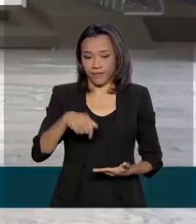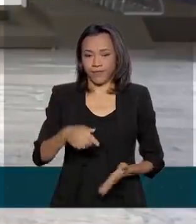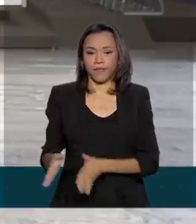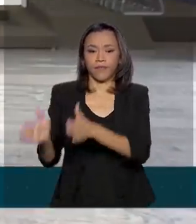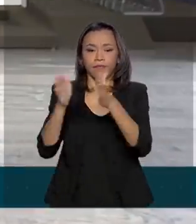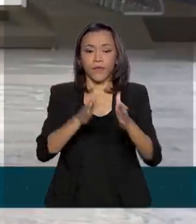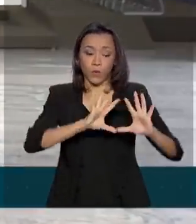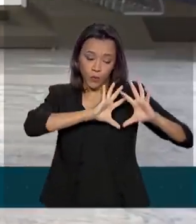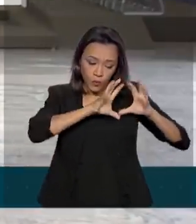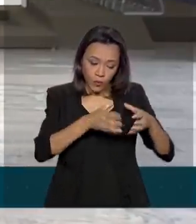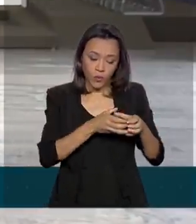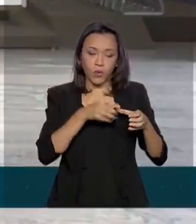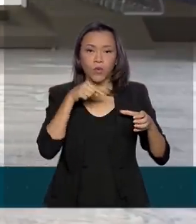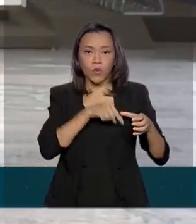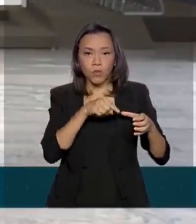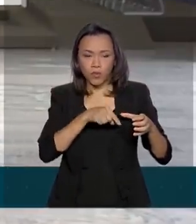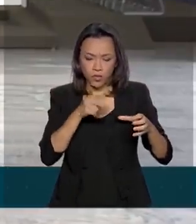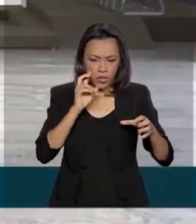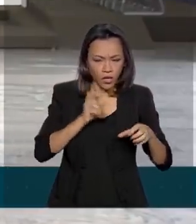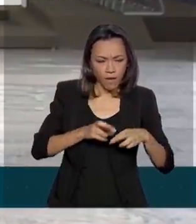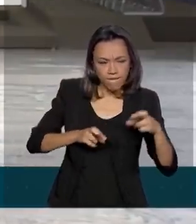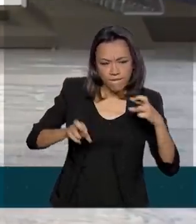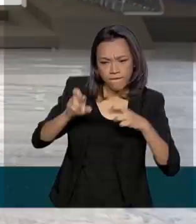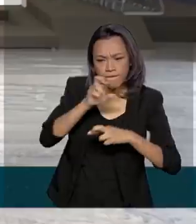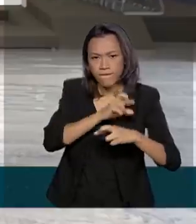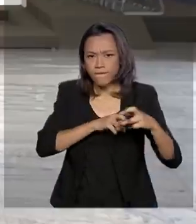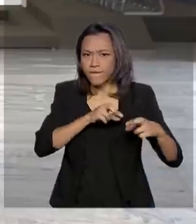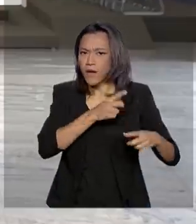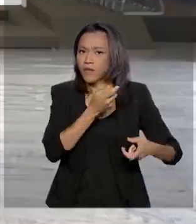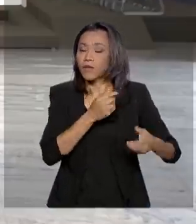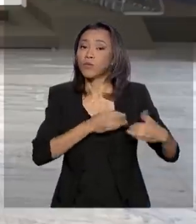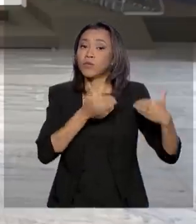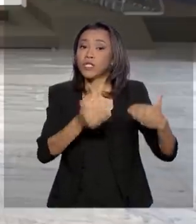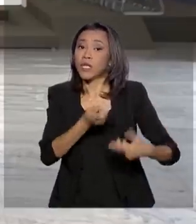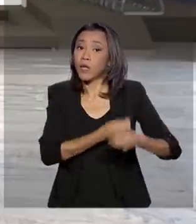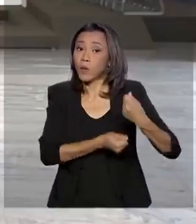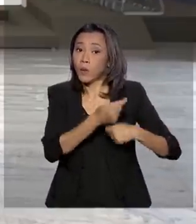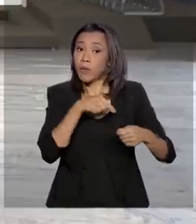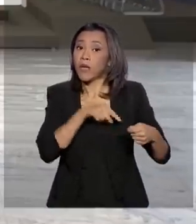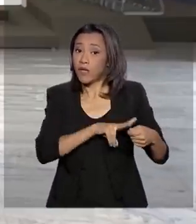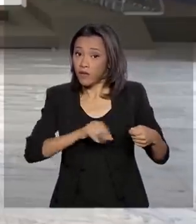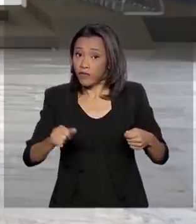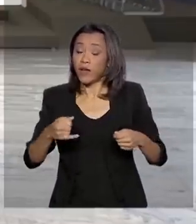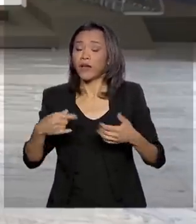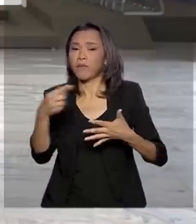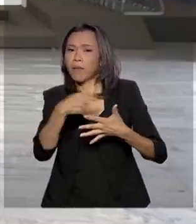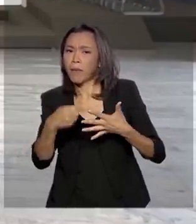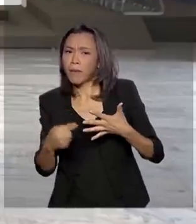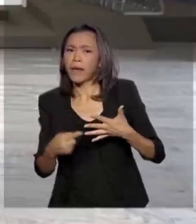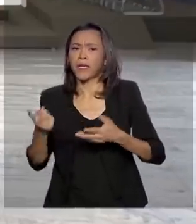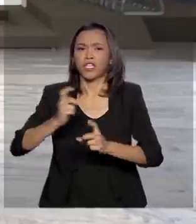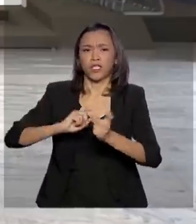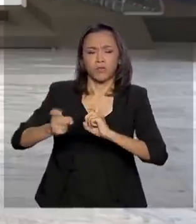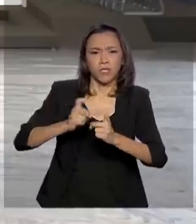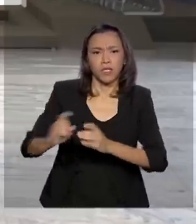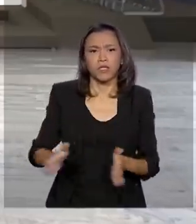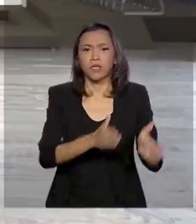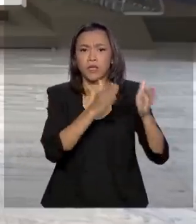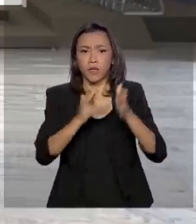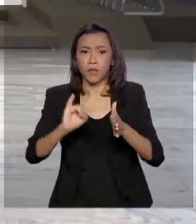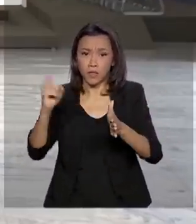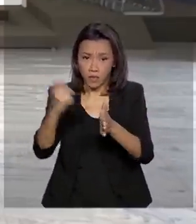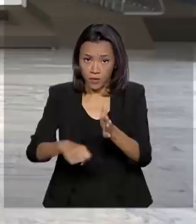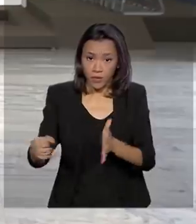monitoramento do Ministério da Economia irá fixar diretrizes relacionadas a crédito, gestão pública, tributos, setor